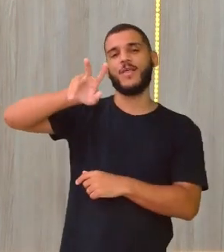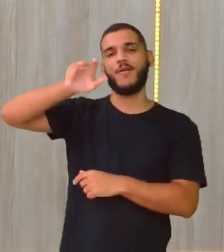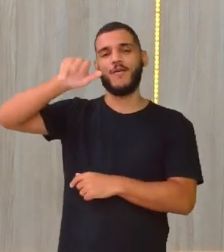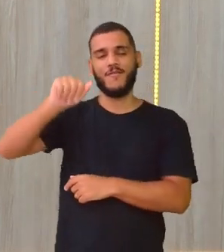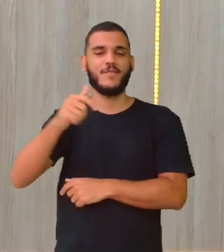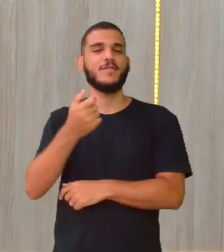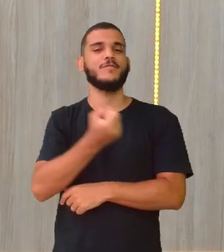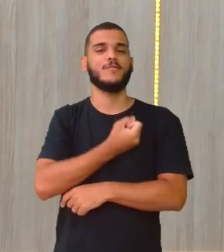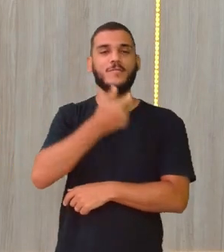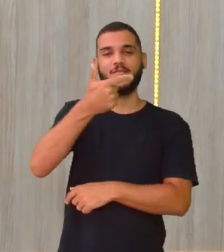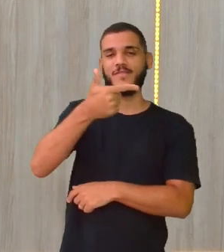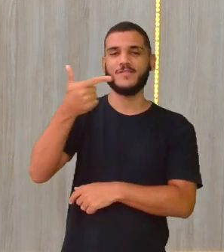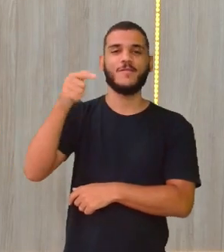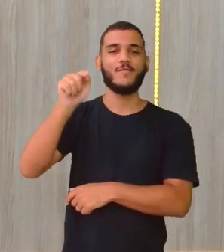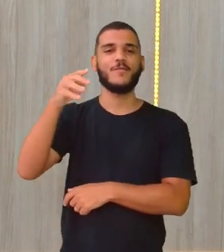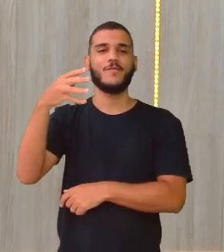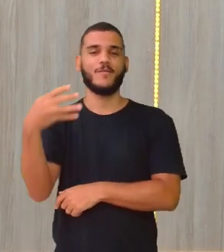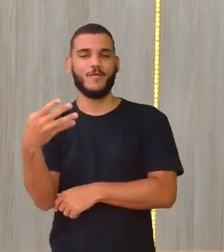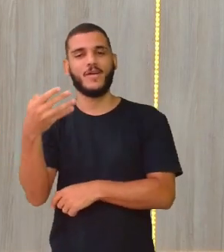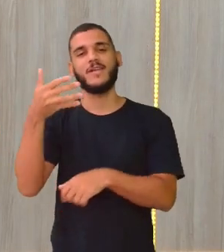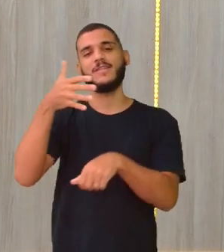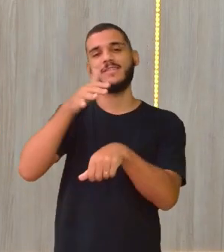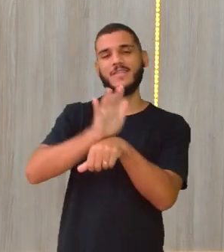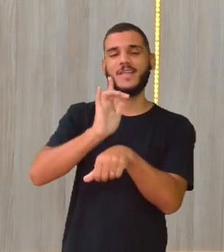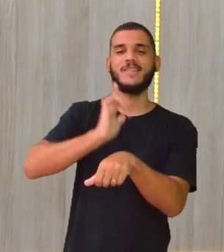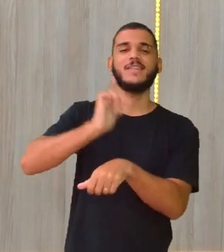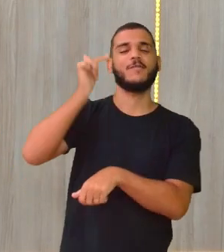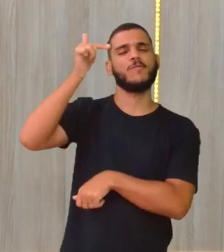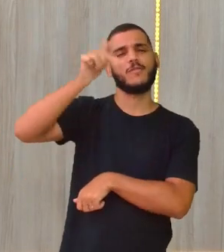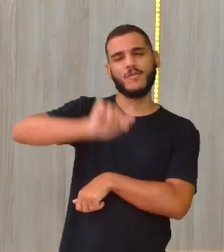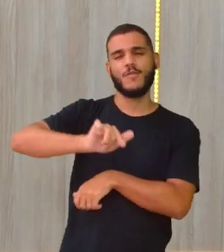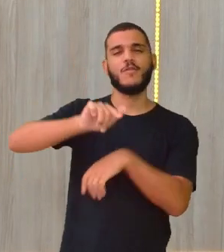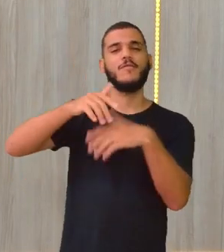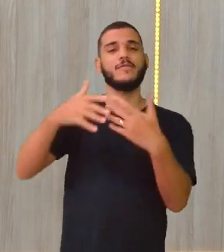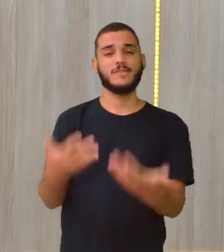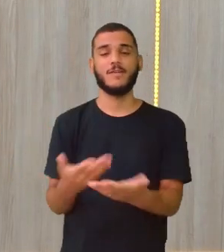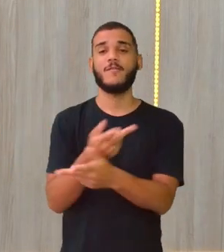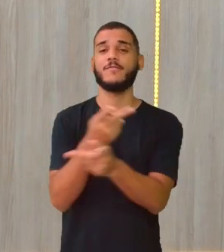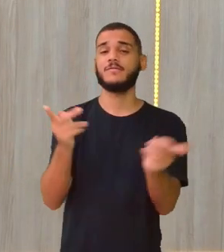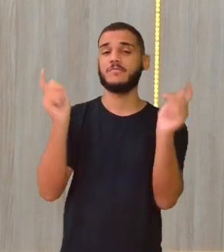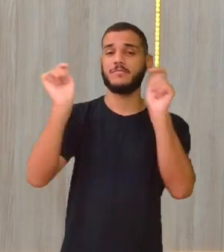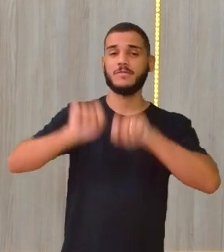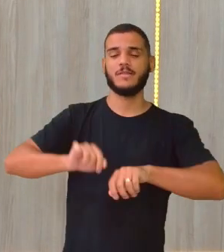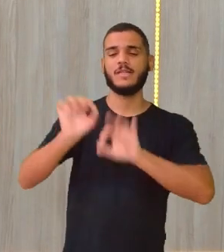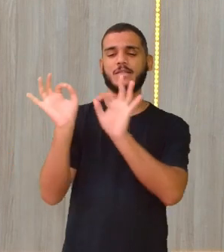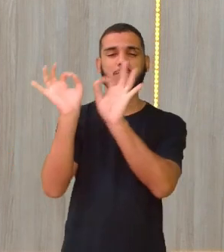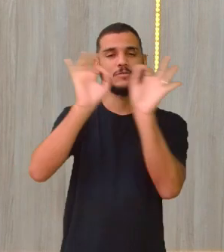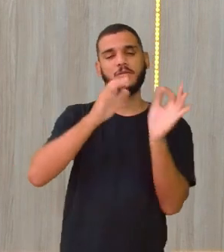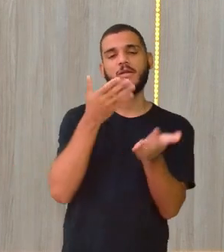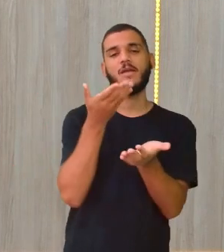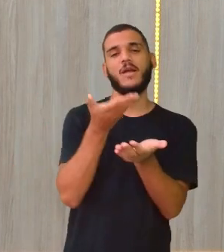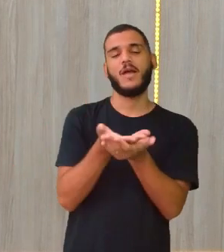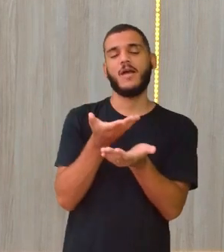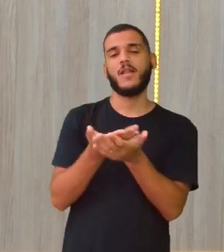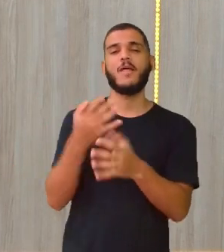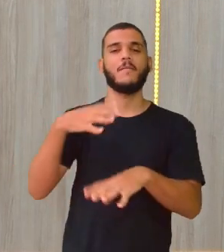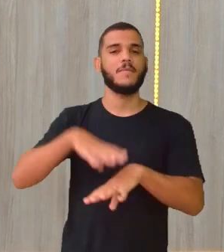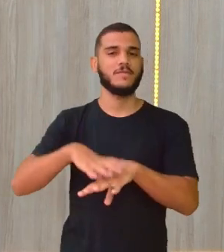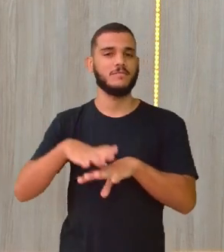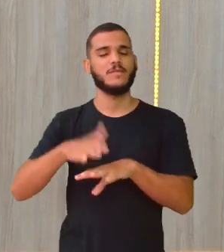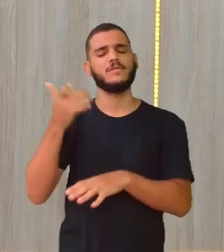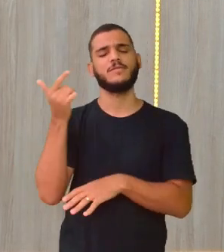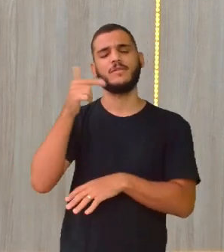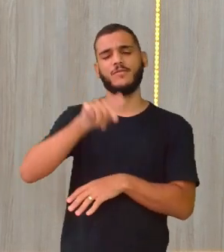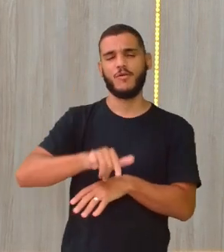22.4, de tarde tem a reprise. Aí você vai poder ver essa aula de matemática que acabou de passar mais uma